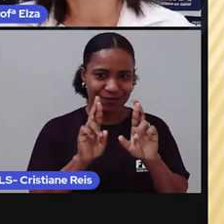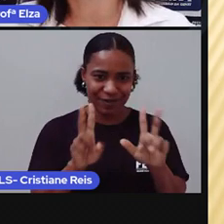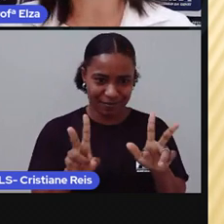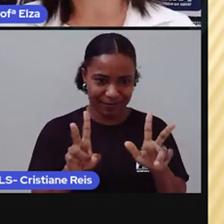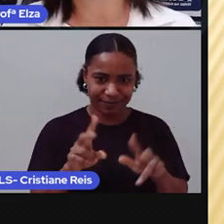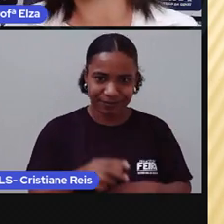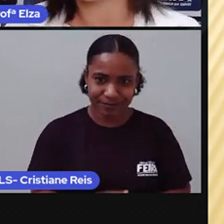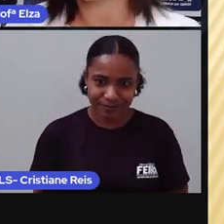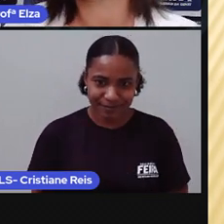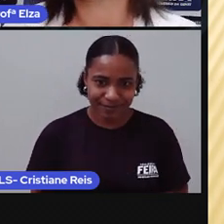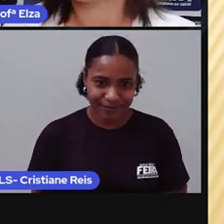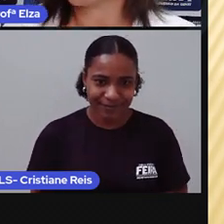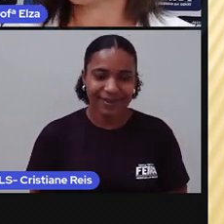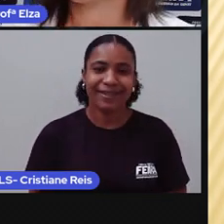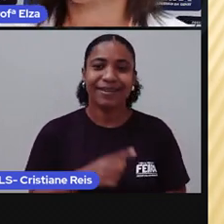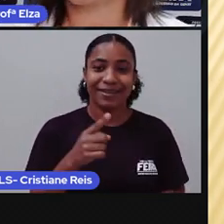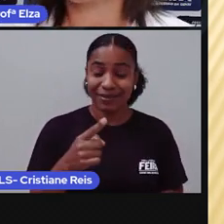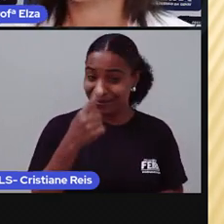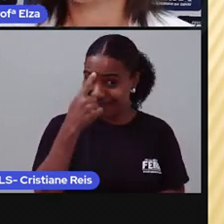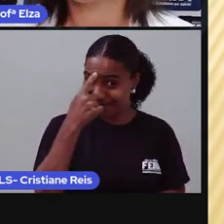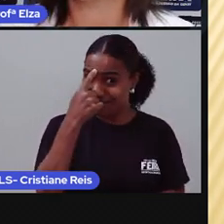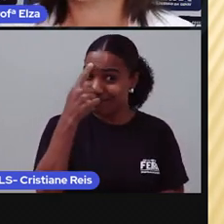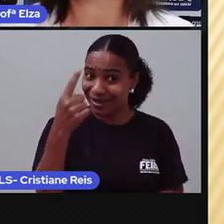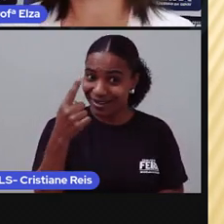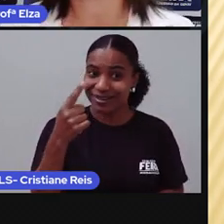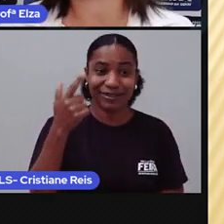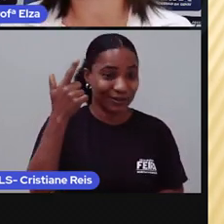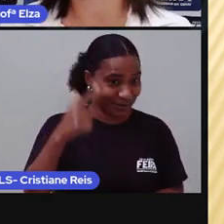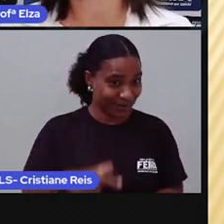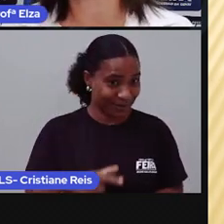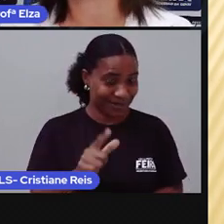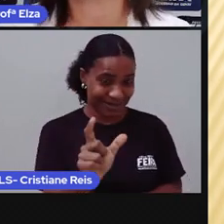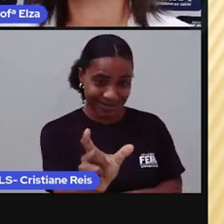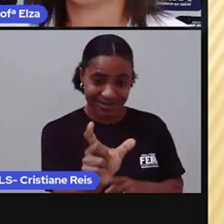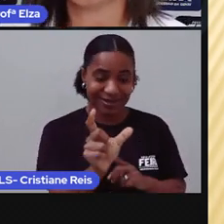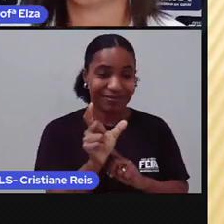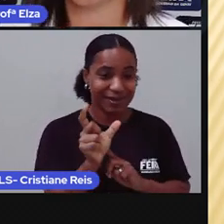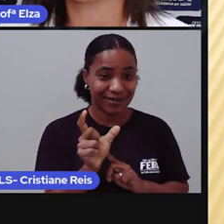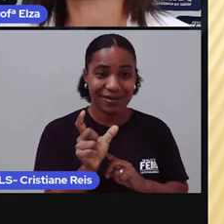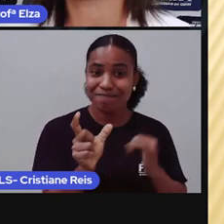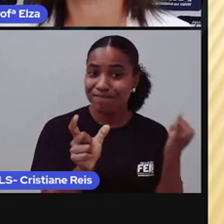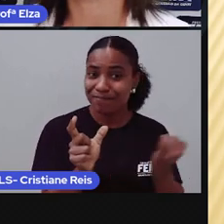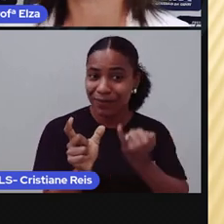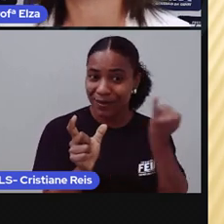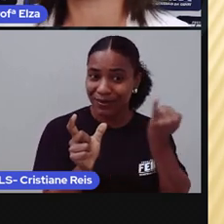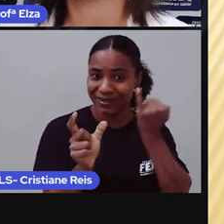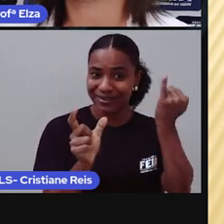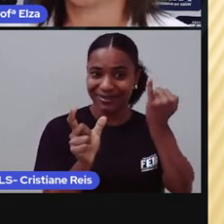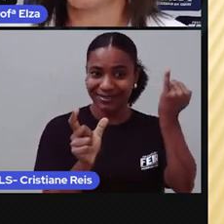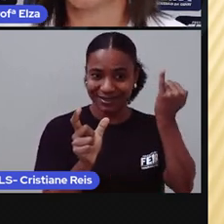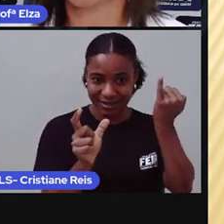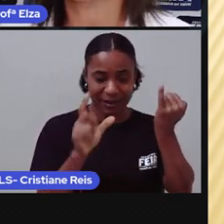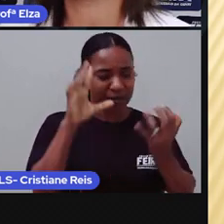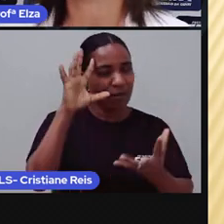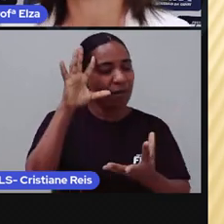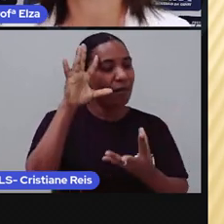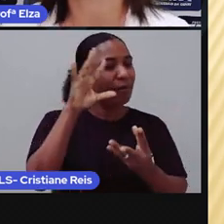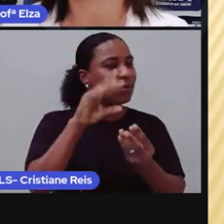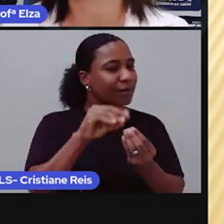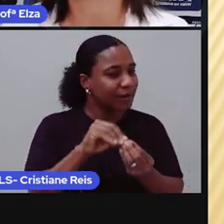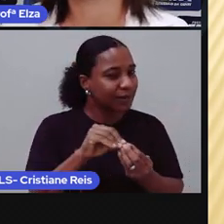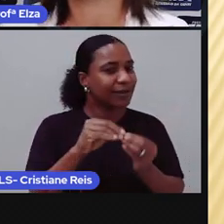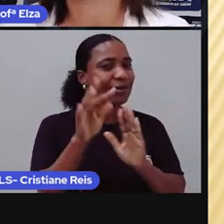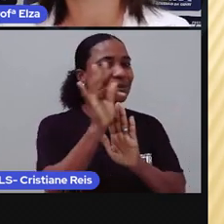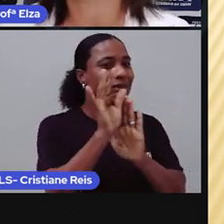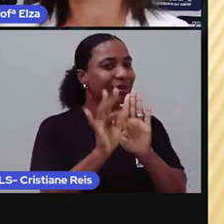Vamos lembrar, mais uma vez, dessas palavras que são fundamentais para que a gente possa compreender textos em